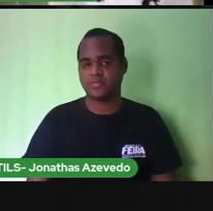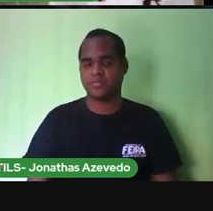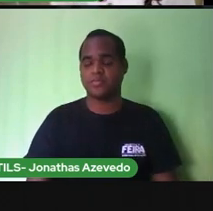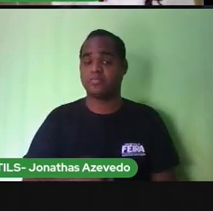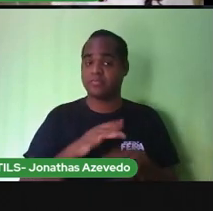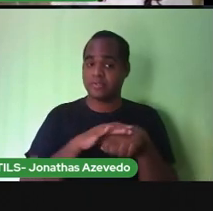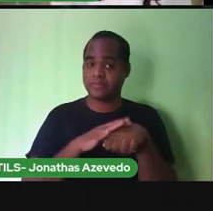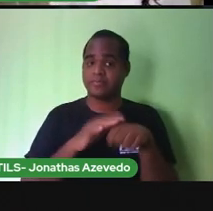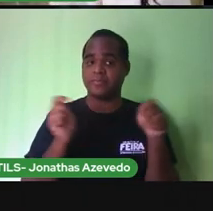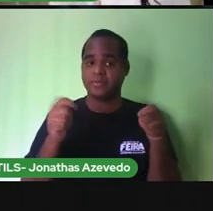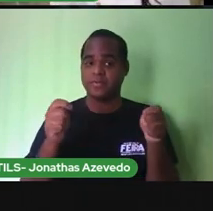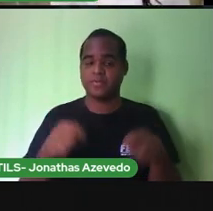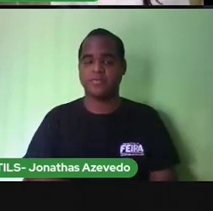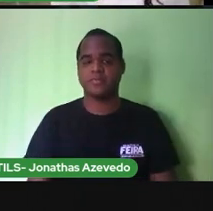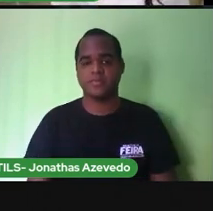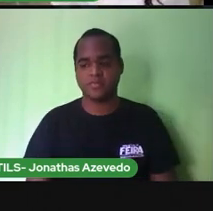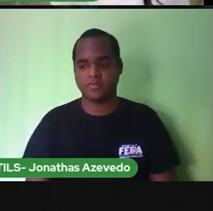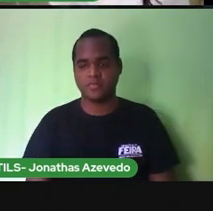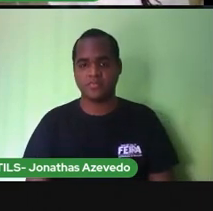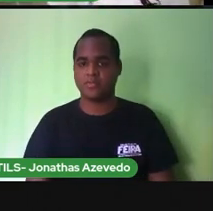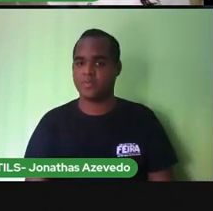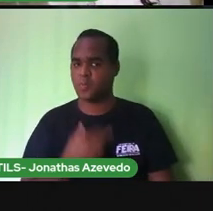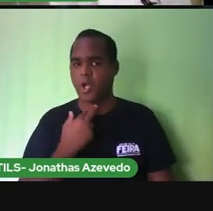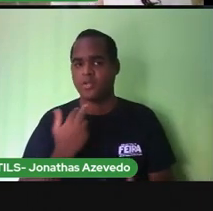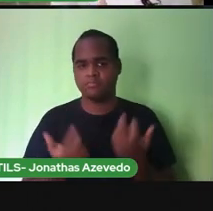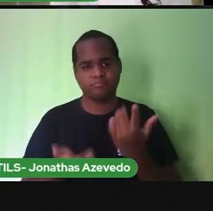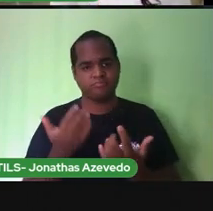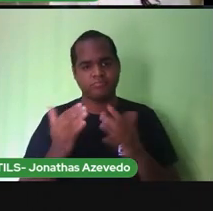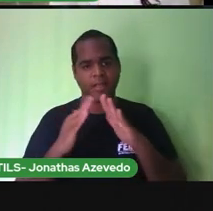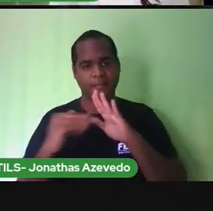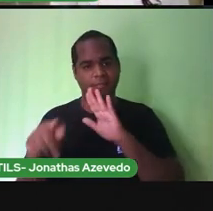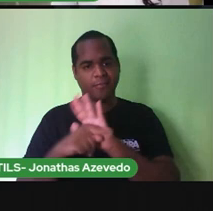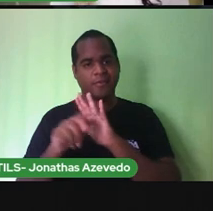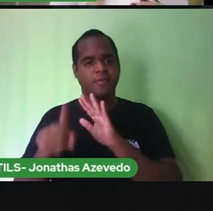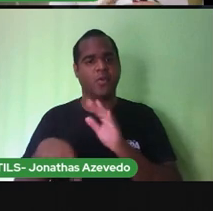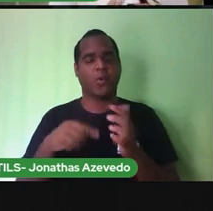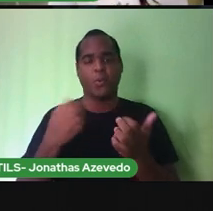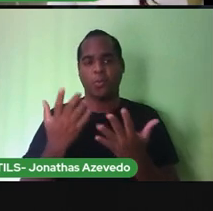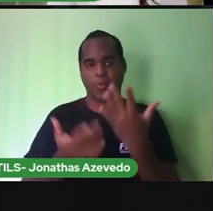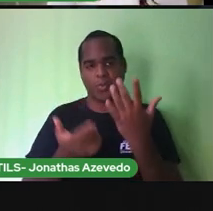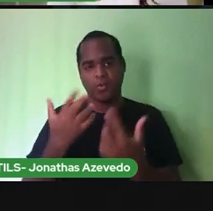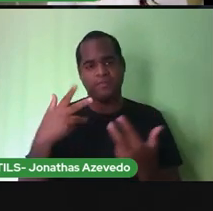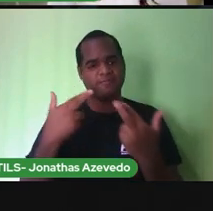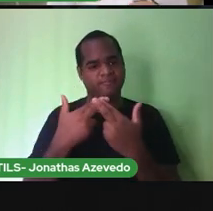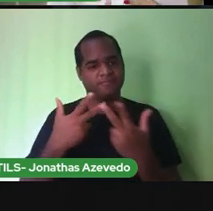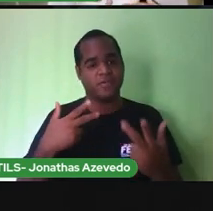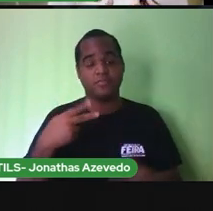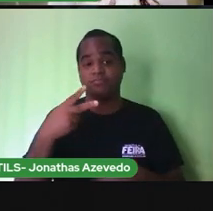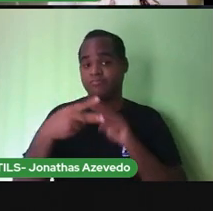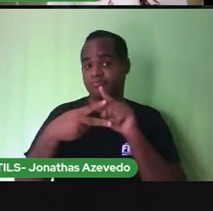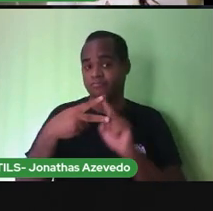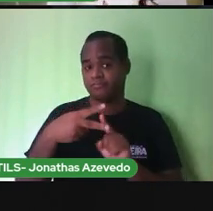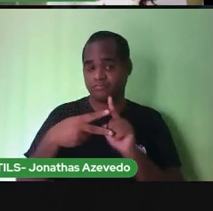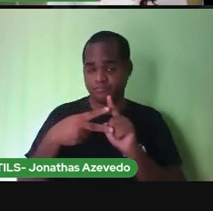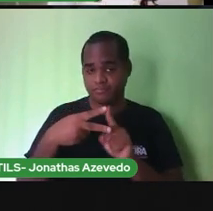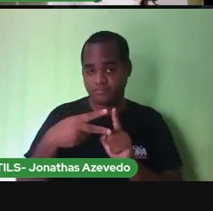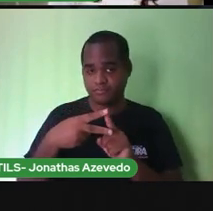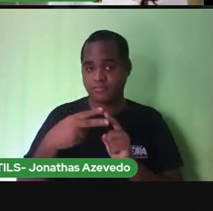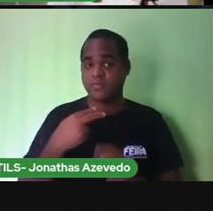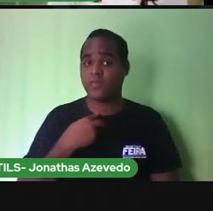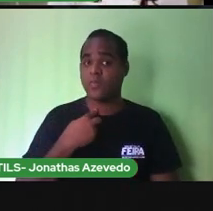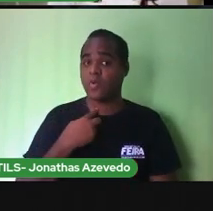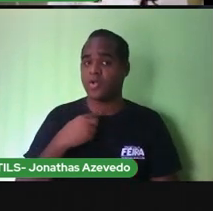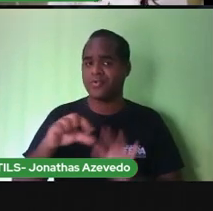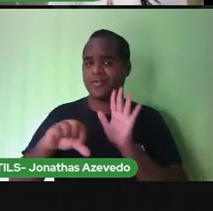doente não se queima lixo doméstico não se coloca fogo em lixo por dois motivos o primeiro porque é crime